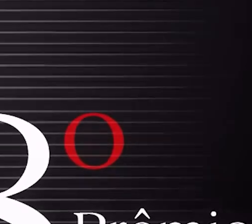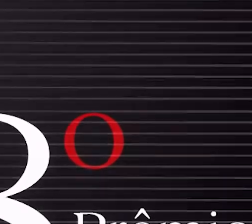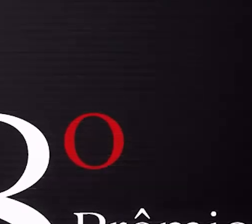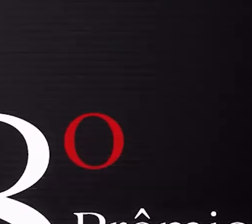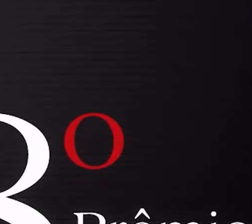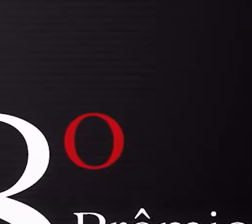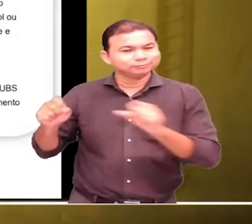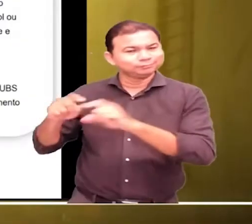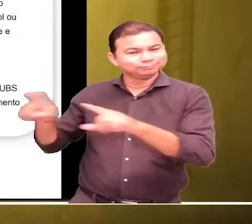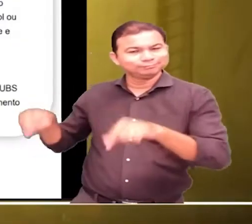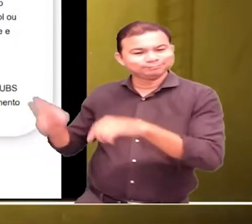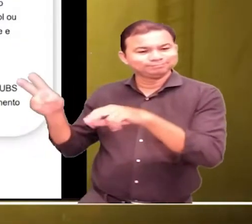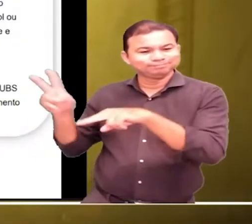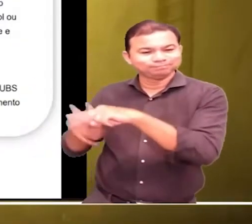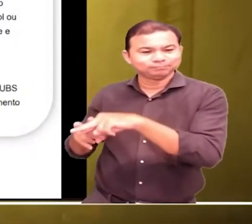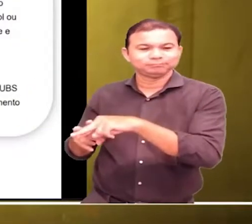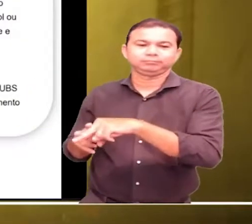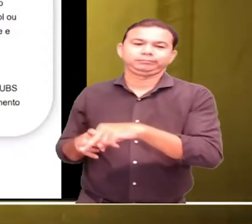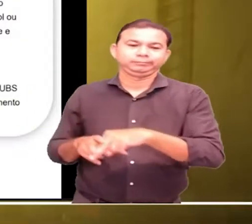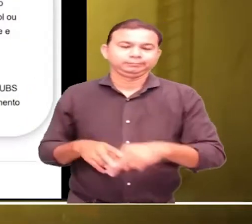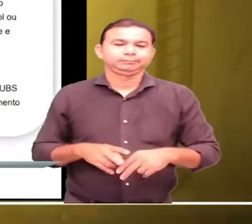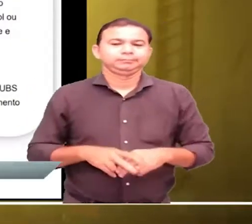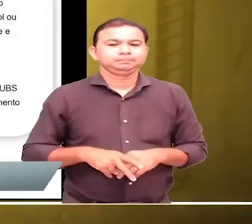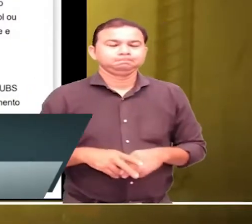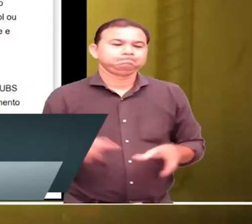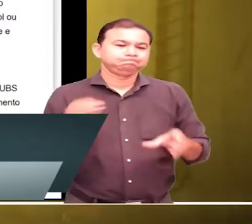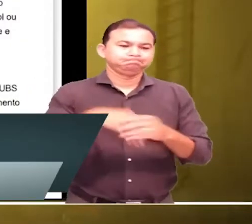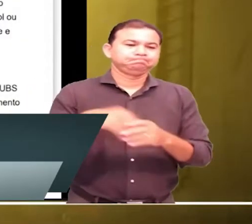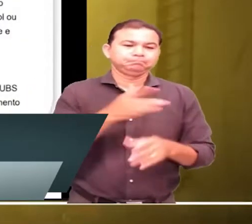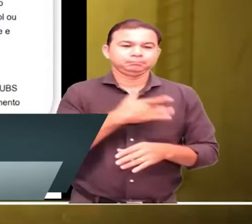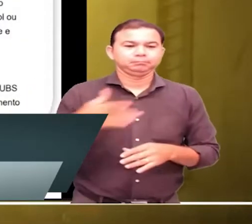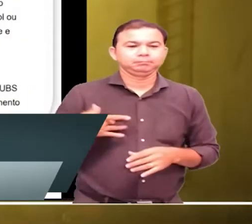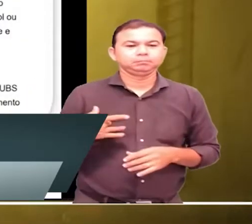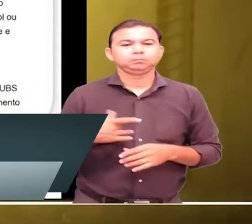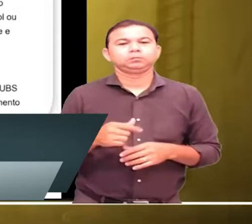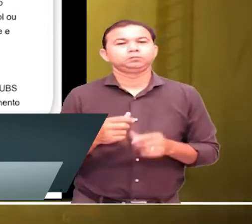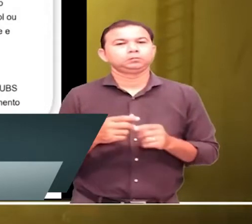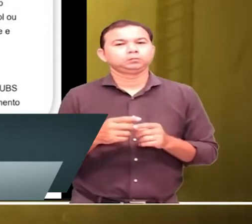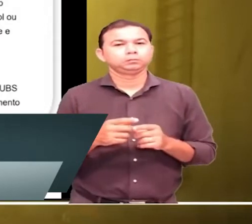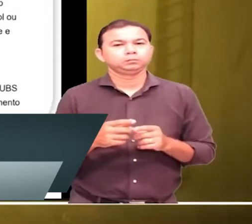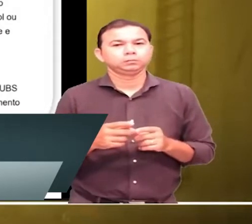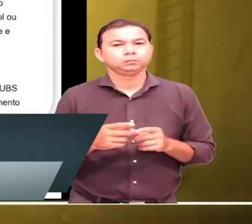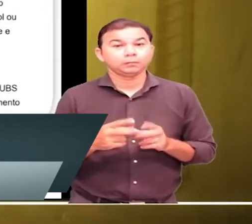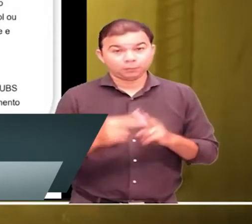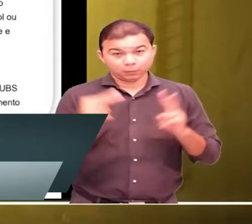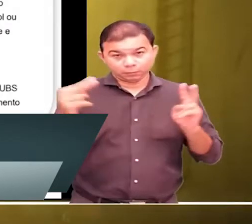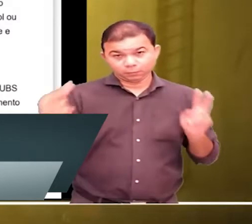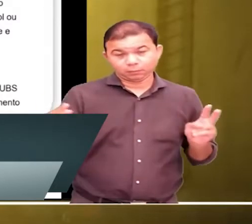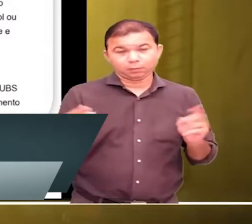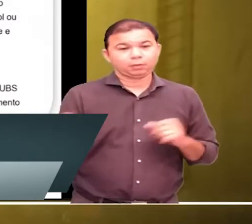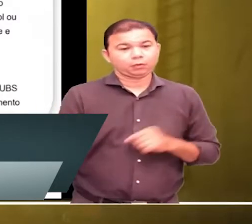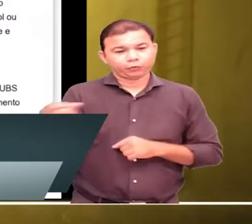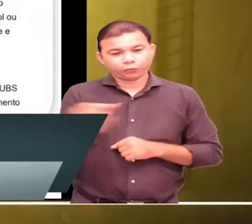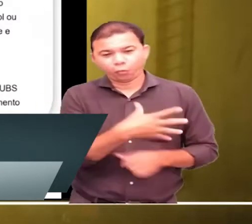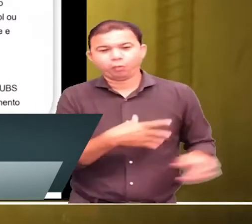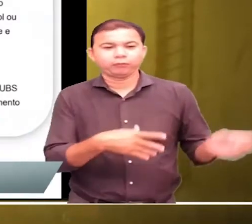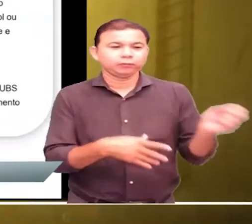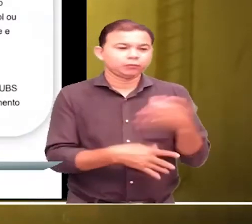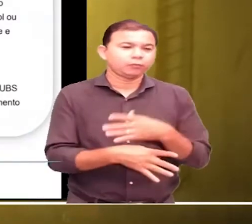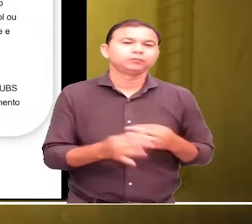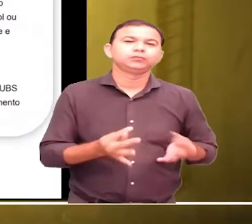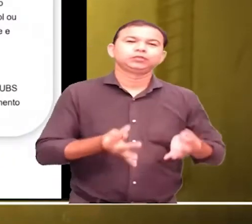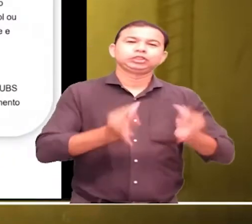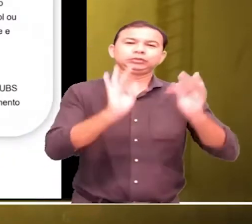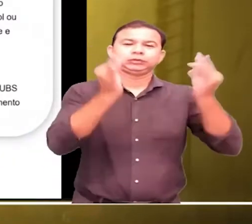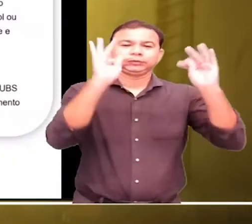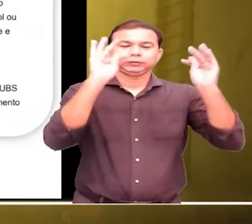2021. A implementação da saúde digital se mostrou uma alternativa inovadora, tecnológica, para